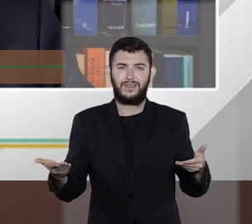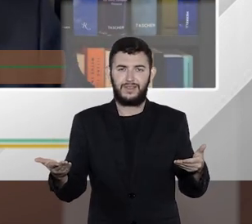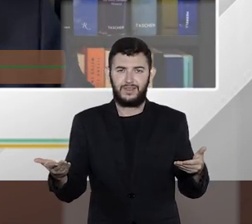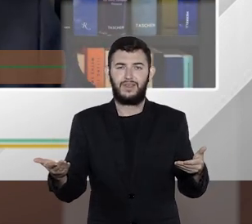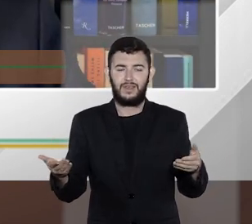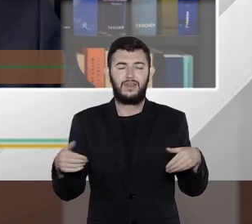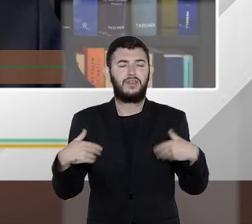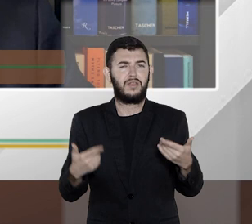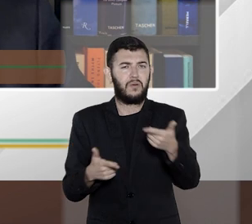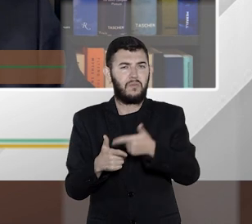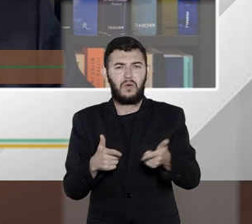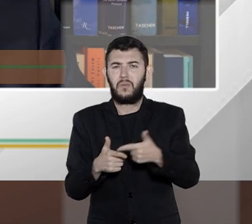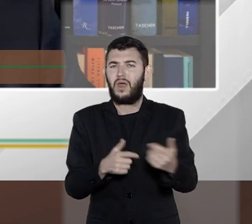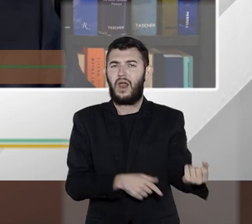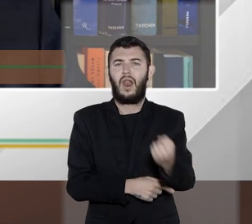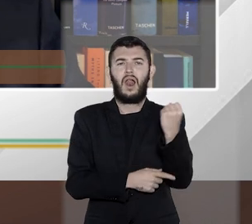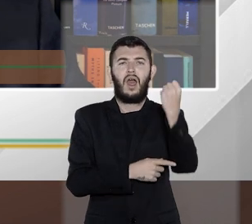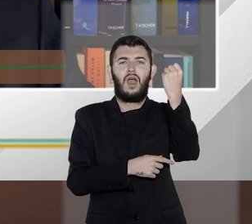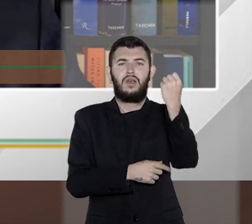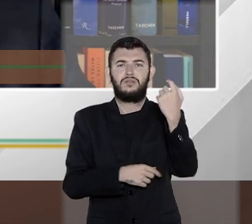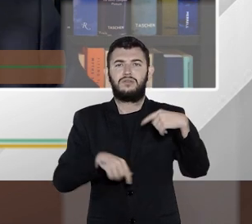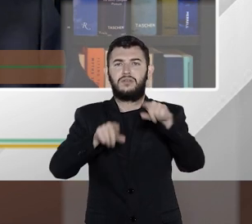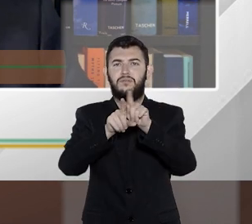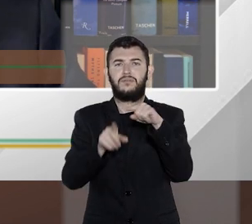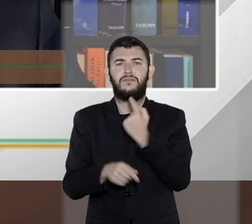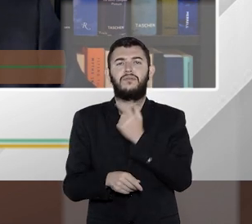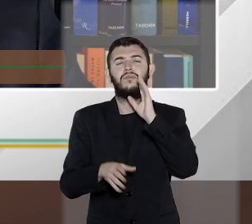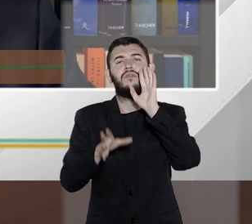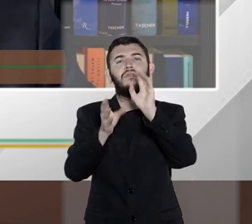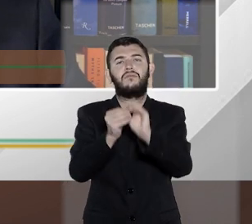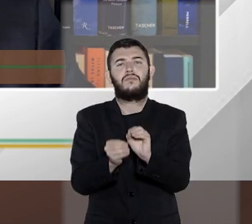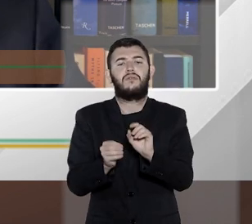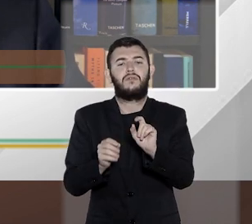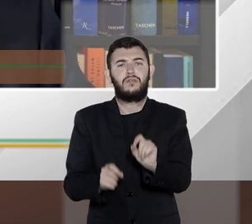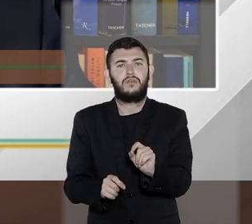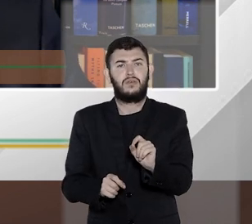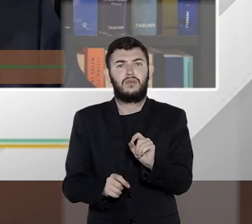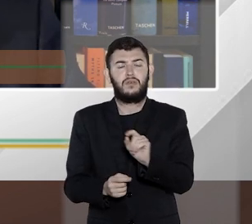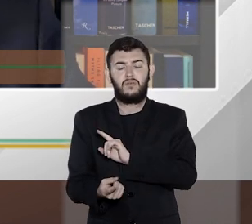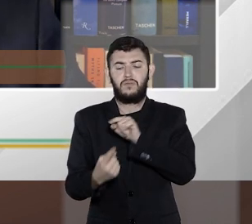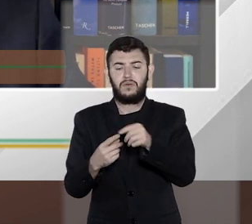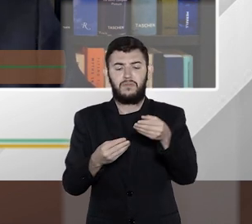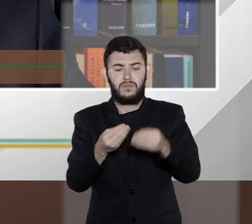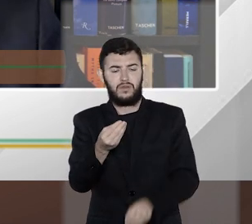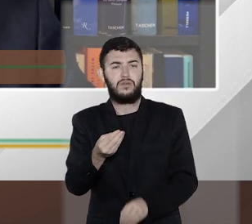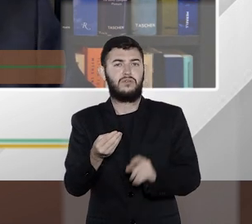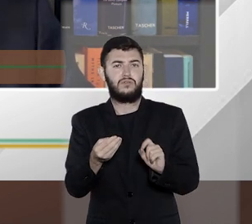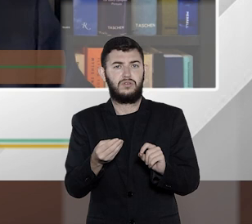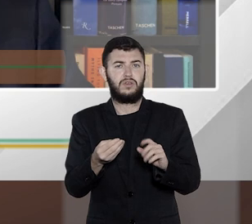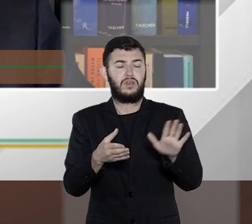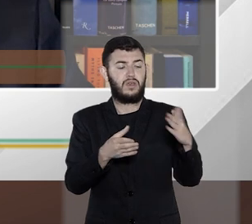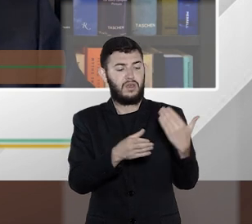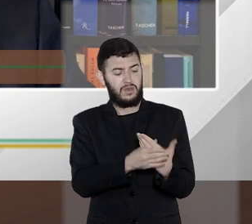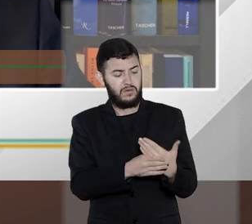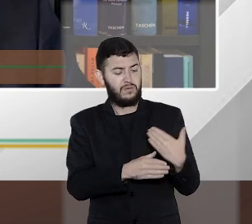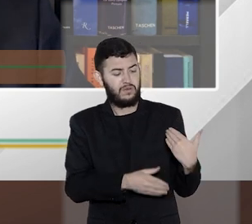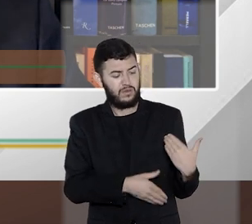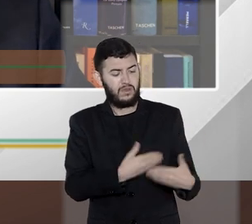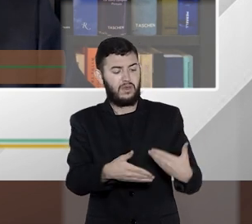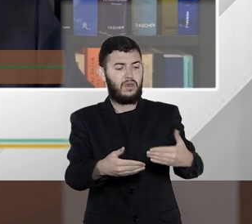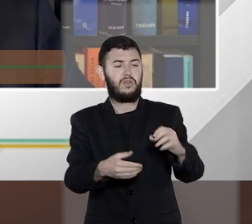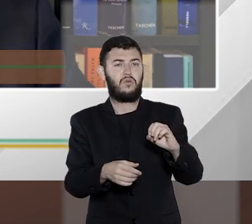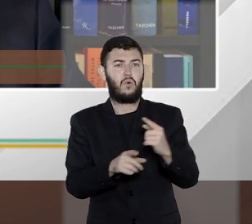problemas aí graves que digamos assim de ferimento ao devido processo legal podem